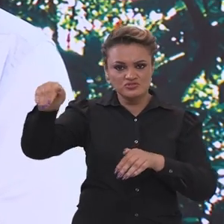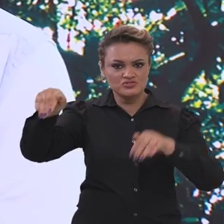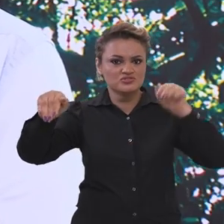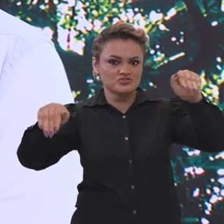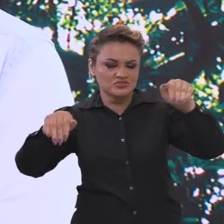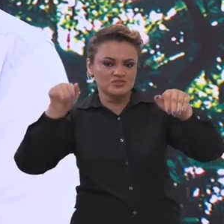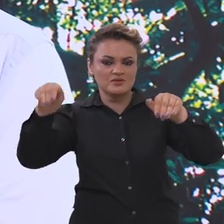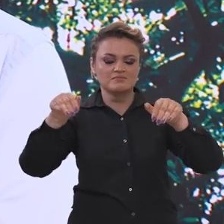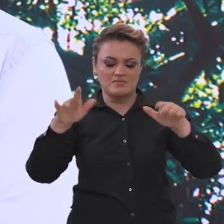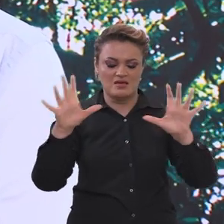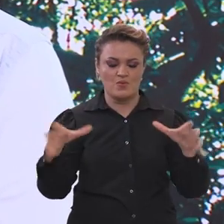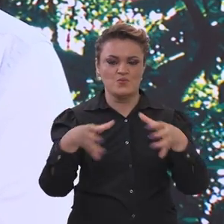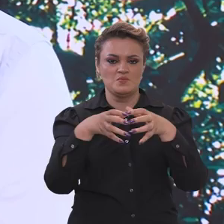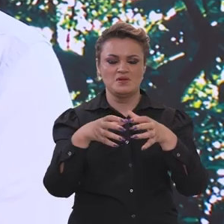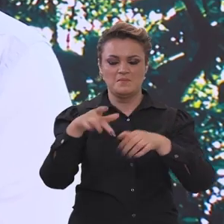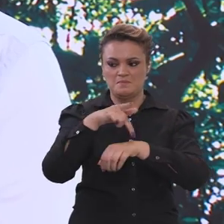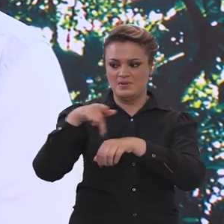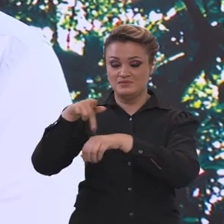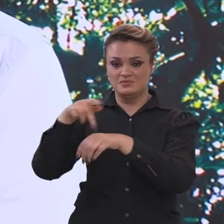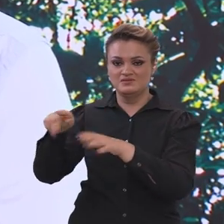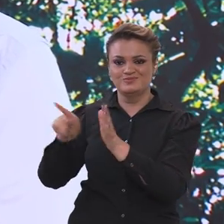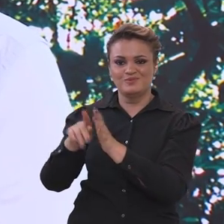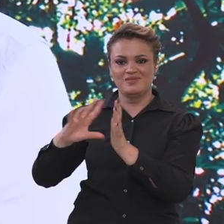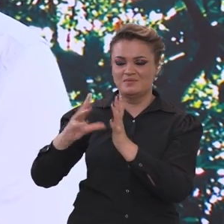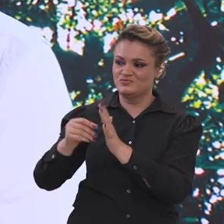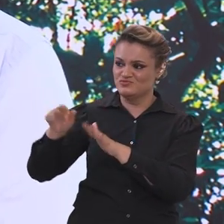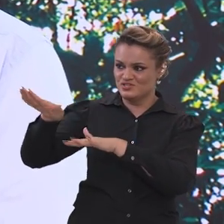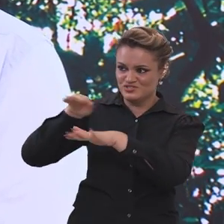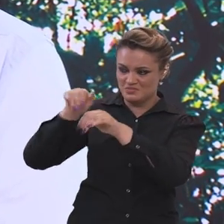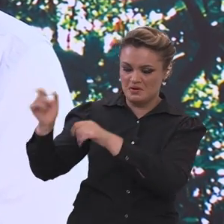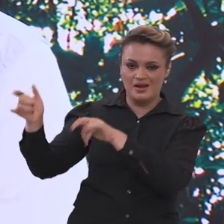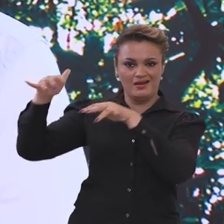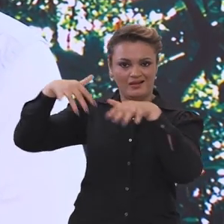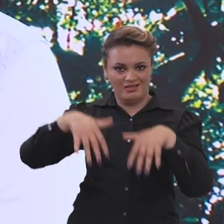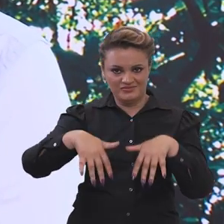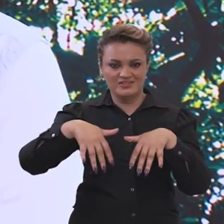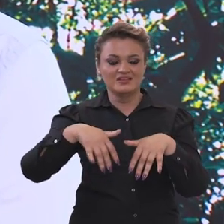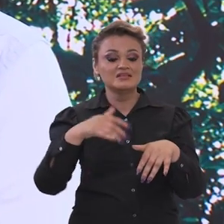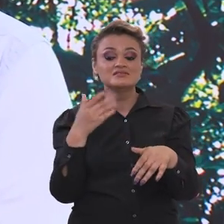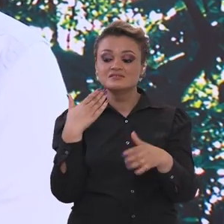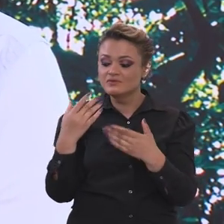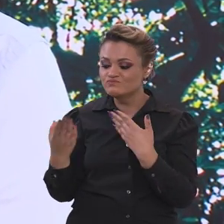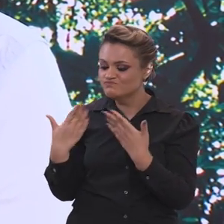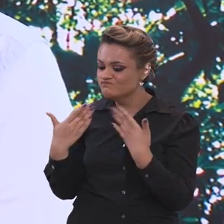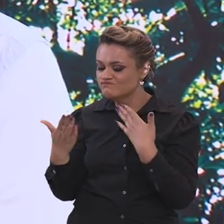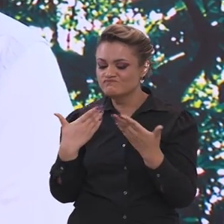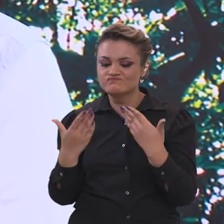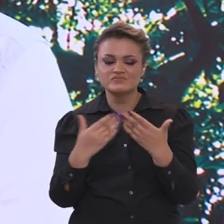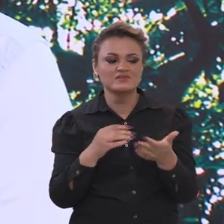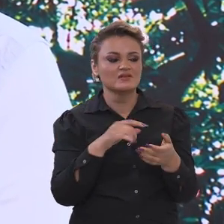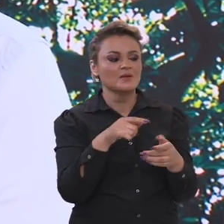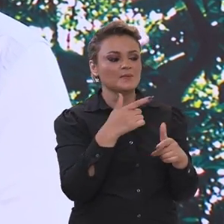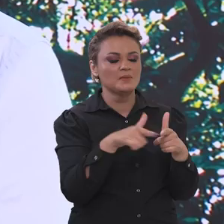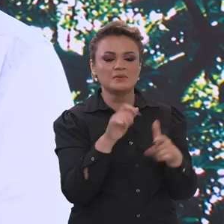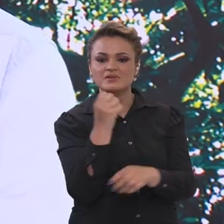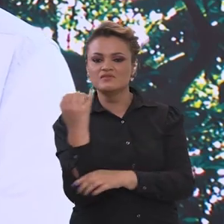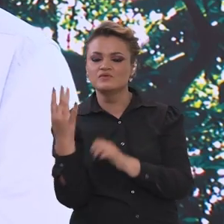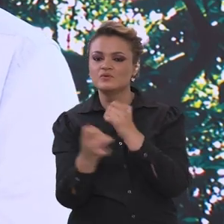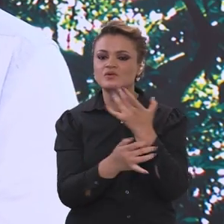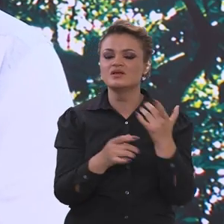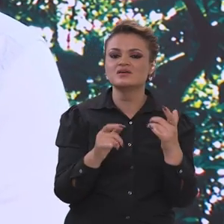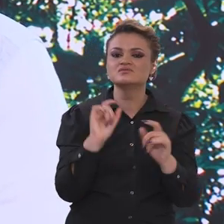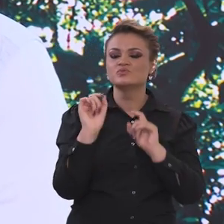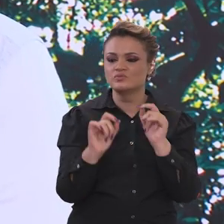convocar a cúpula dos países amazônicos e discutir os problemas da floresta,